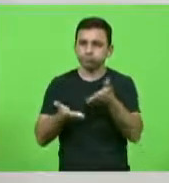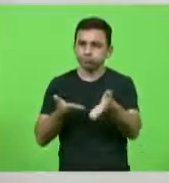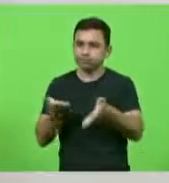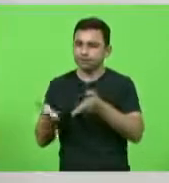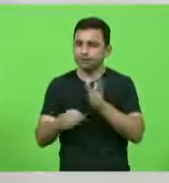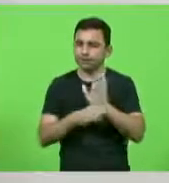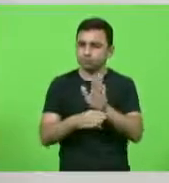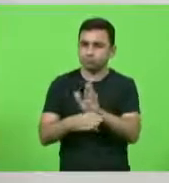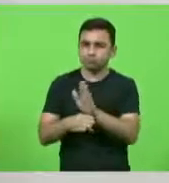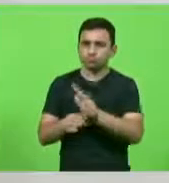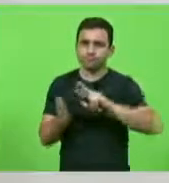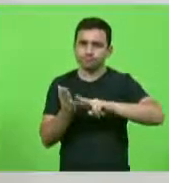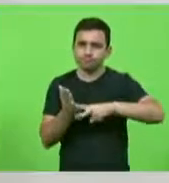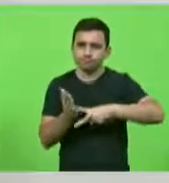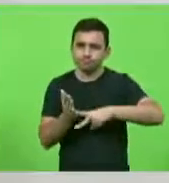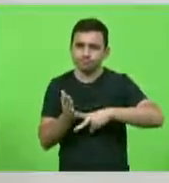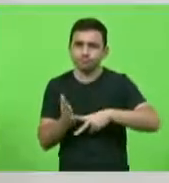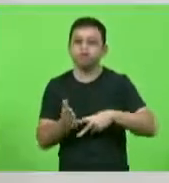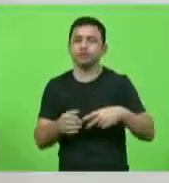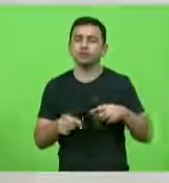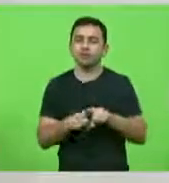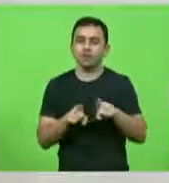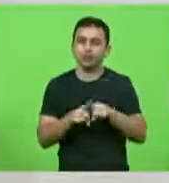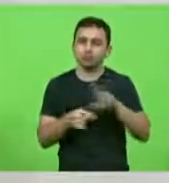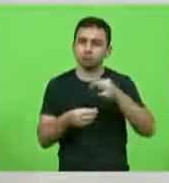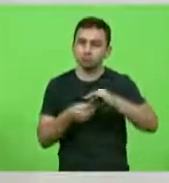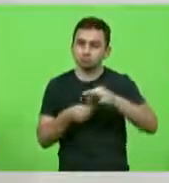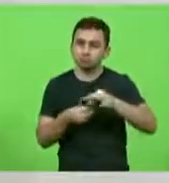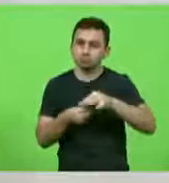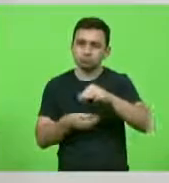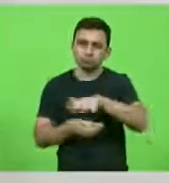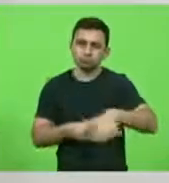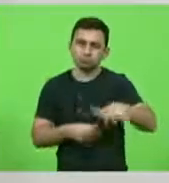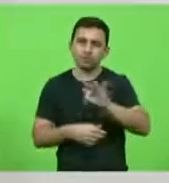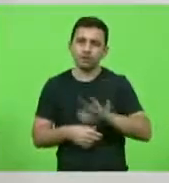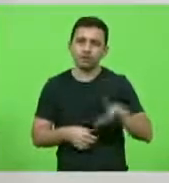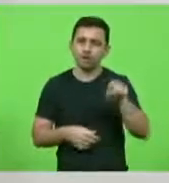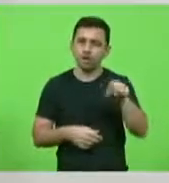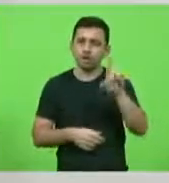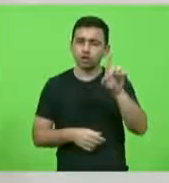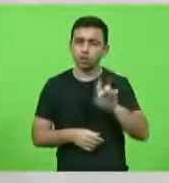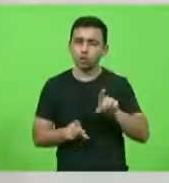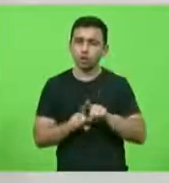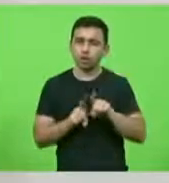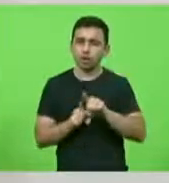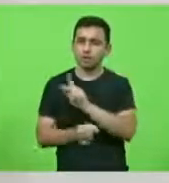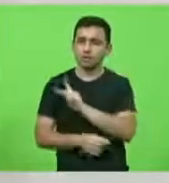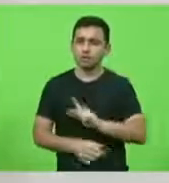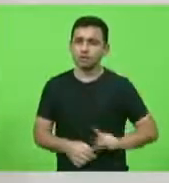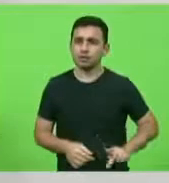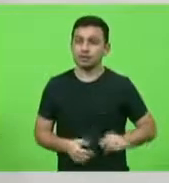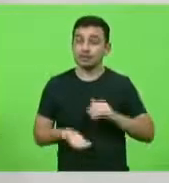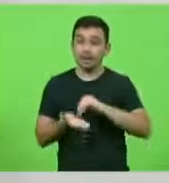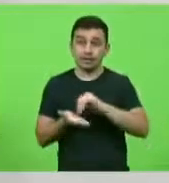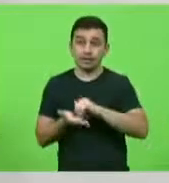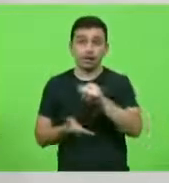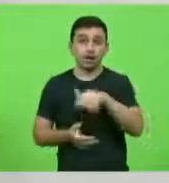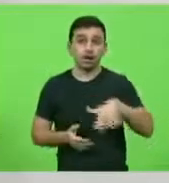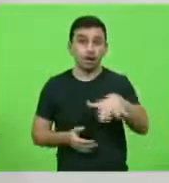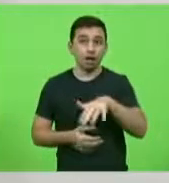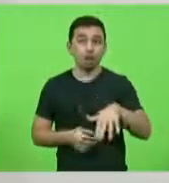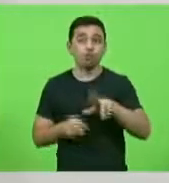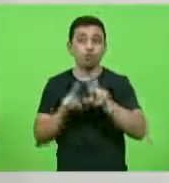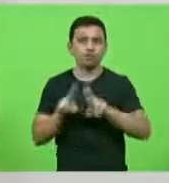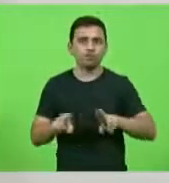instituições federais de ensino, dos quais participou como diretor e presidente. Foi secretário-geral da Pufs, que